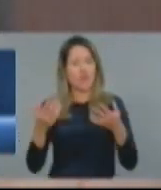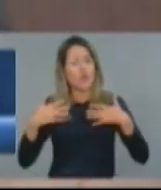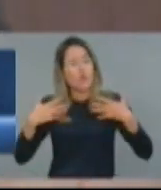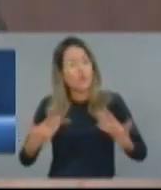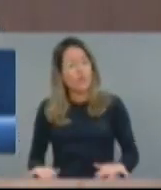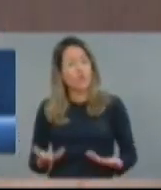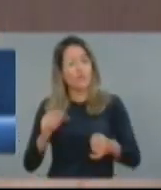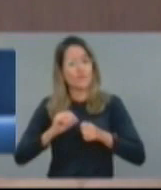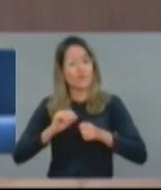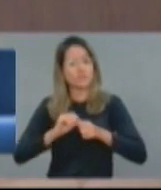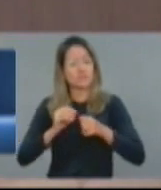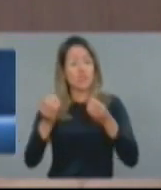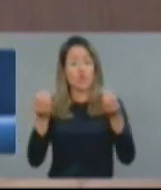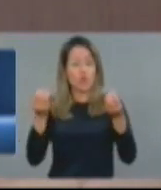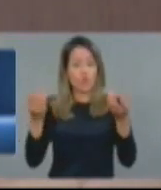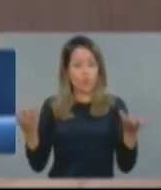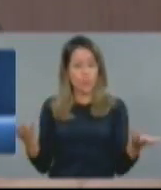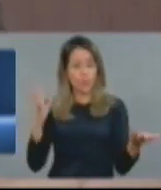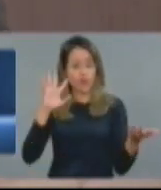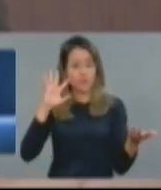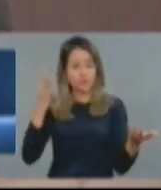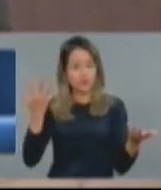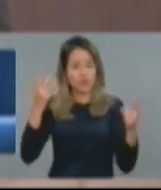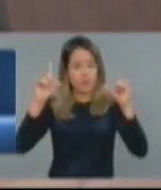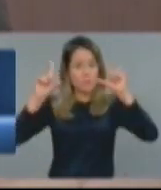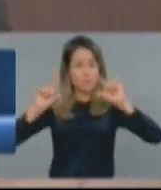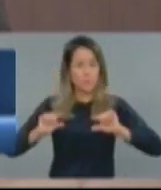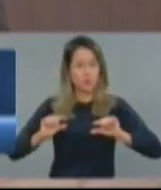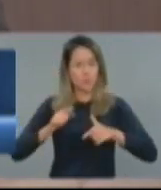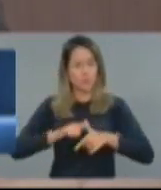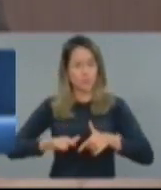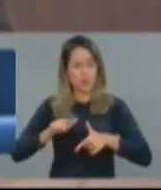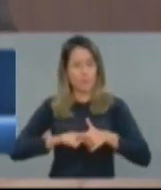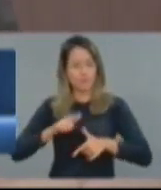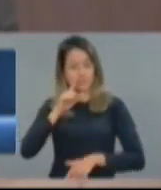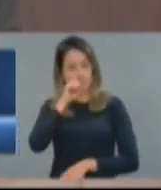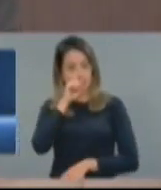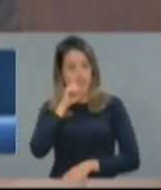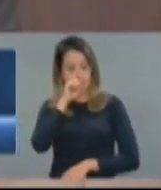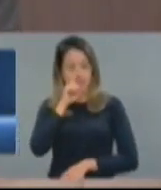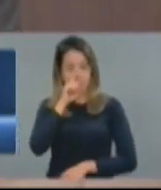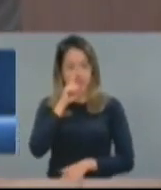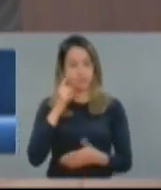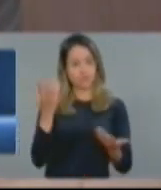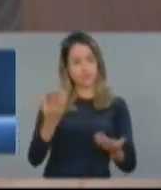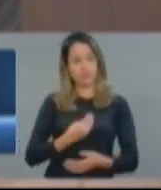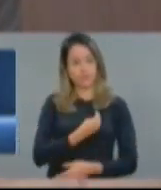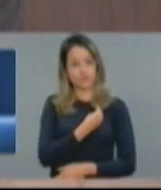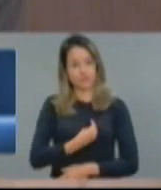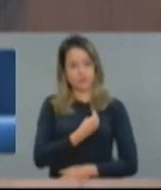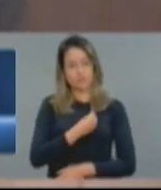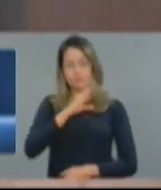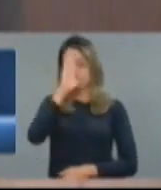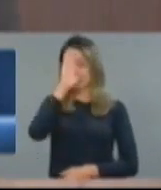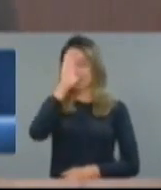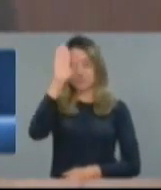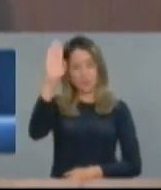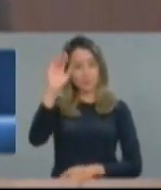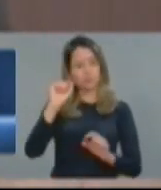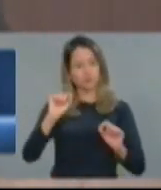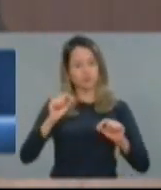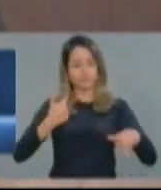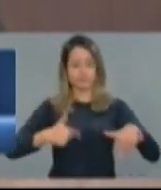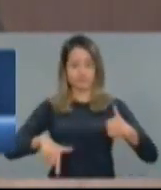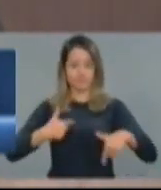tomadas para minimizar os efeitos da crise sobre a vida, principalmente, dos